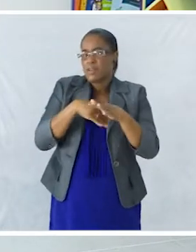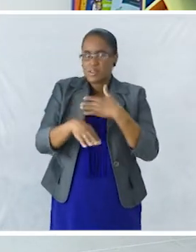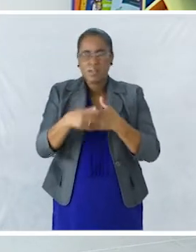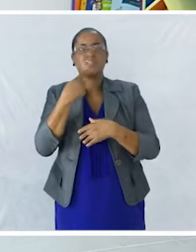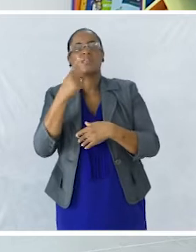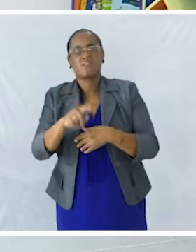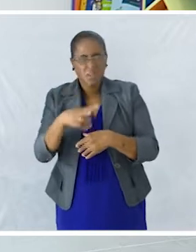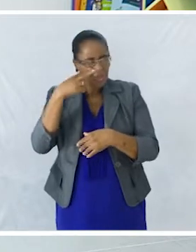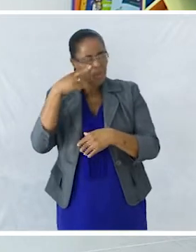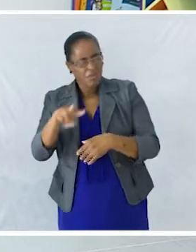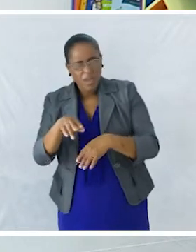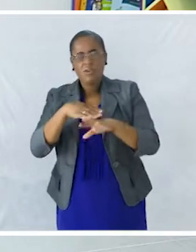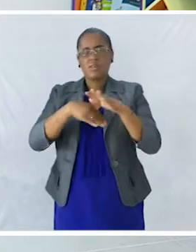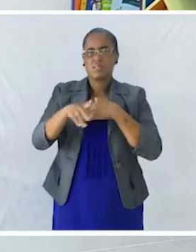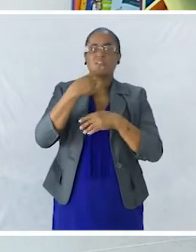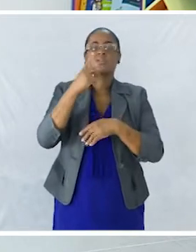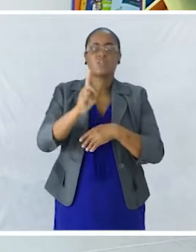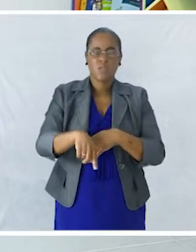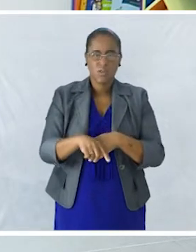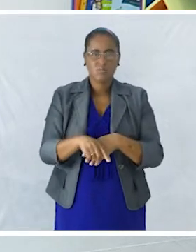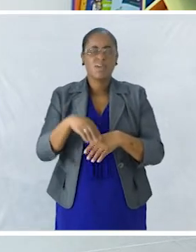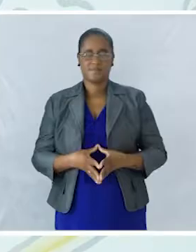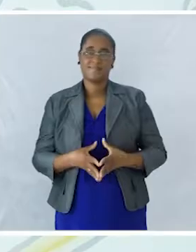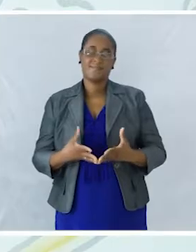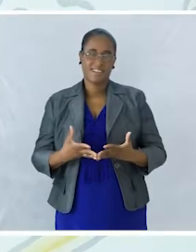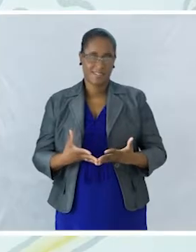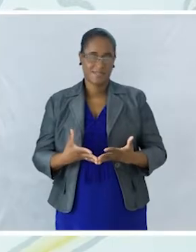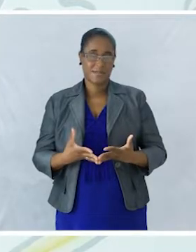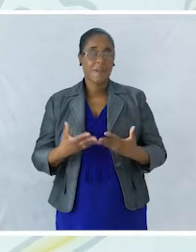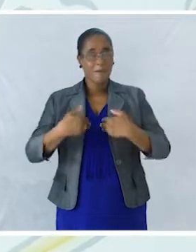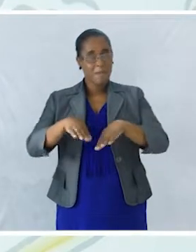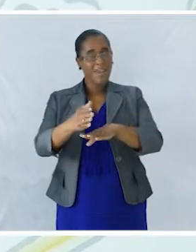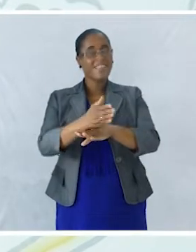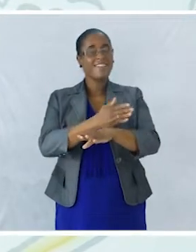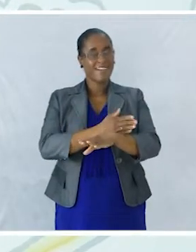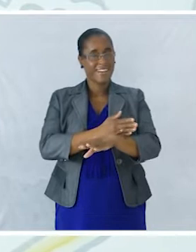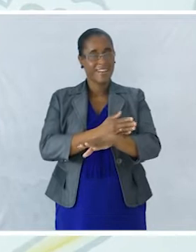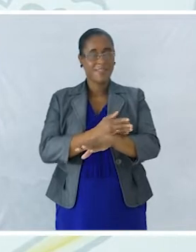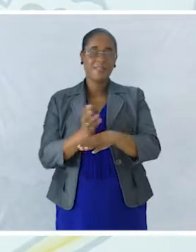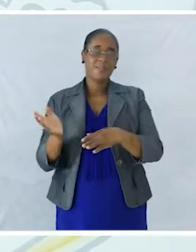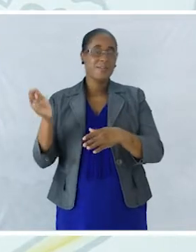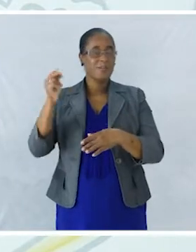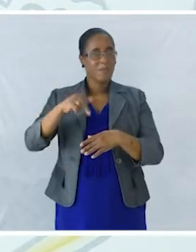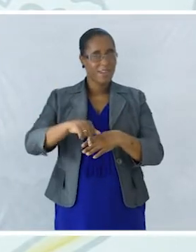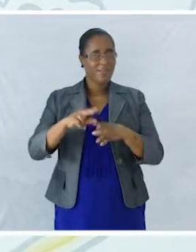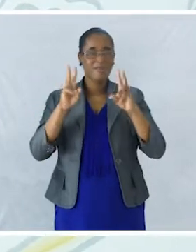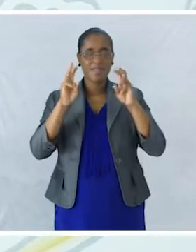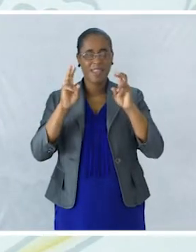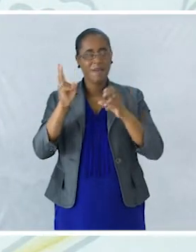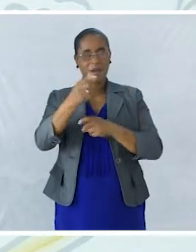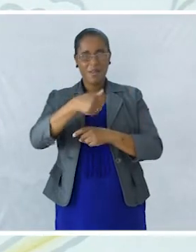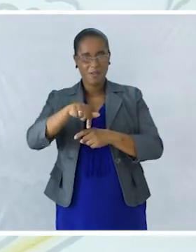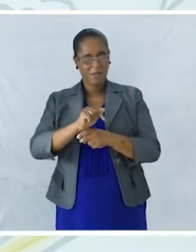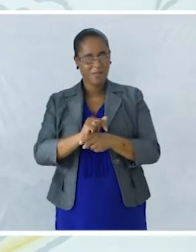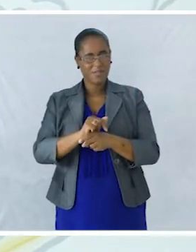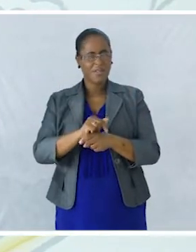fazer de novo. Então é preciso ser persistente. Mas antes de entrarmos no nosso tema, vamos